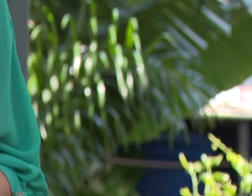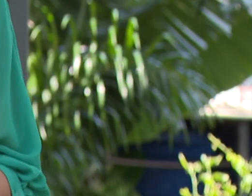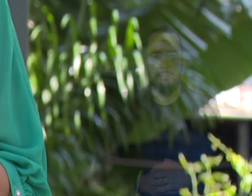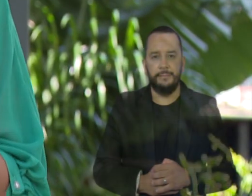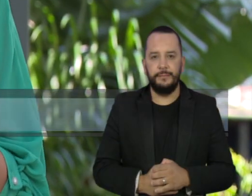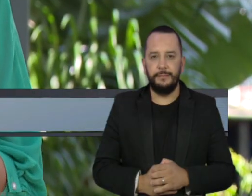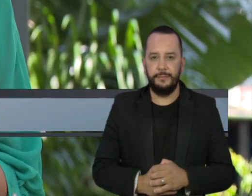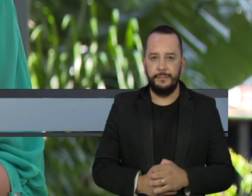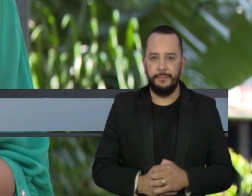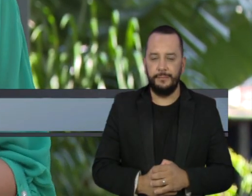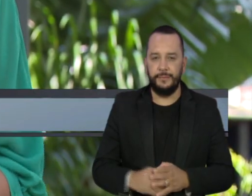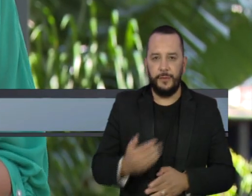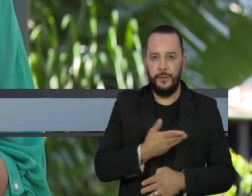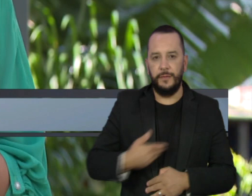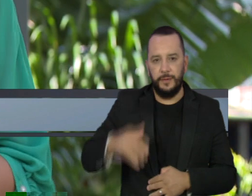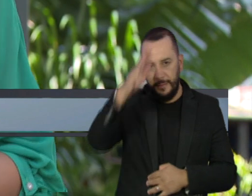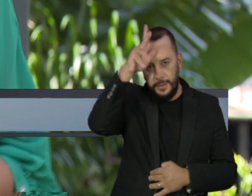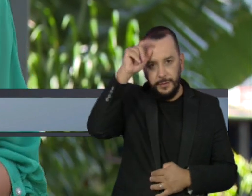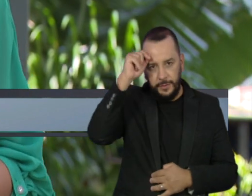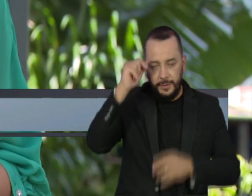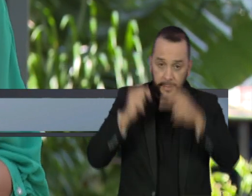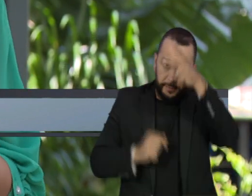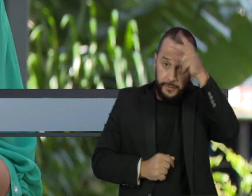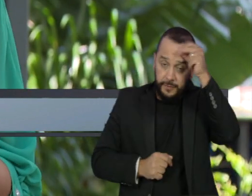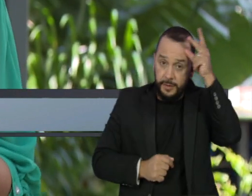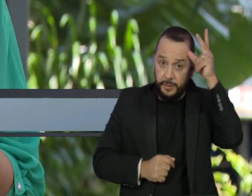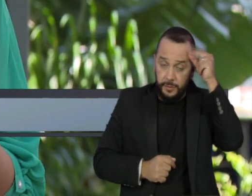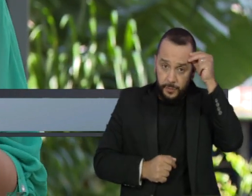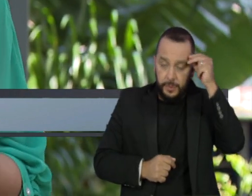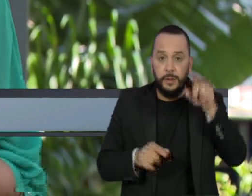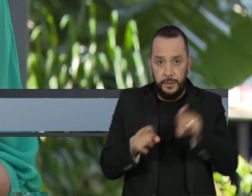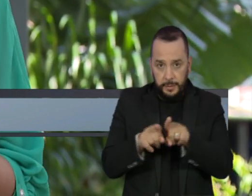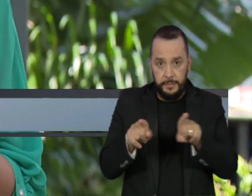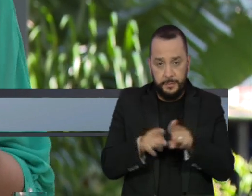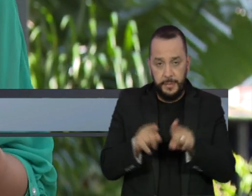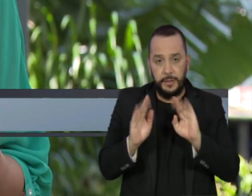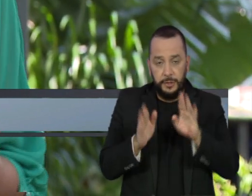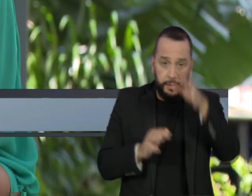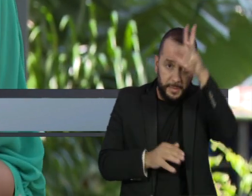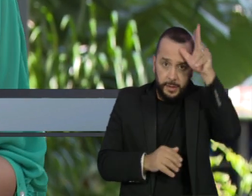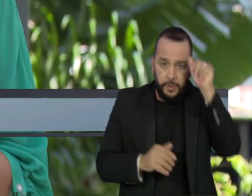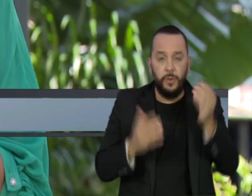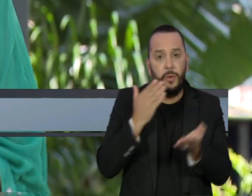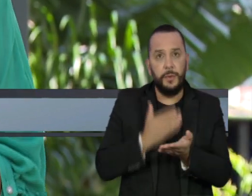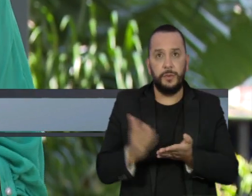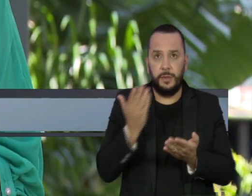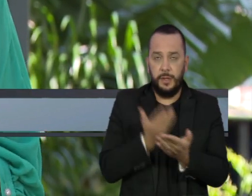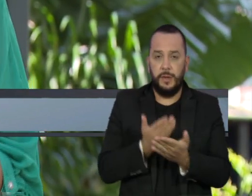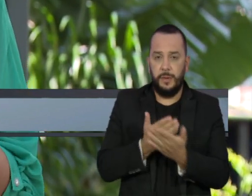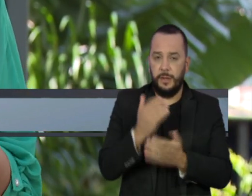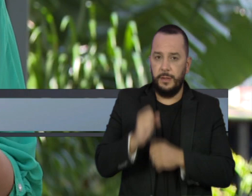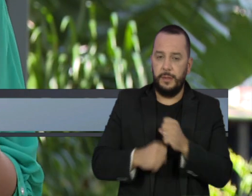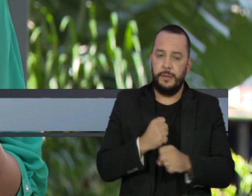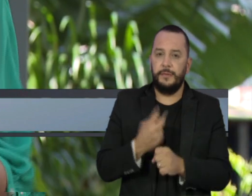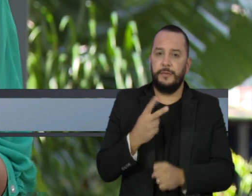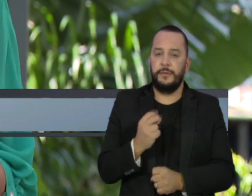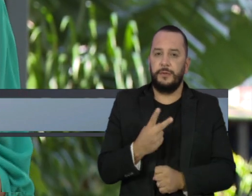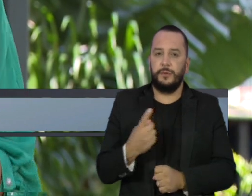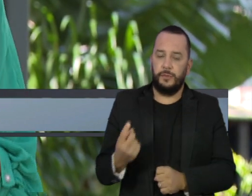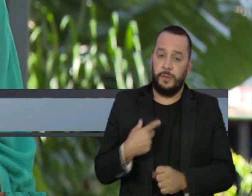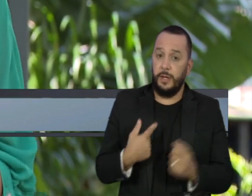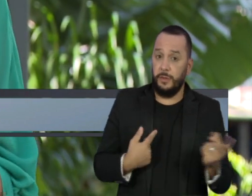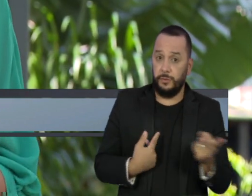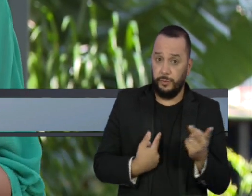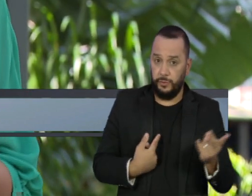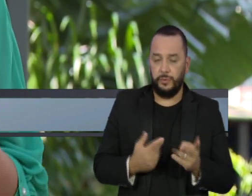O governo do Amazonas e a Prefeitura de Manaus deram início ao ano letivo 2021. Ao todo, as duas redes de ensino